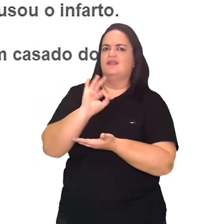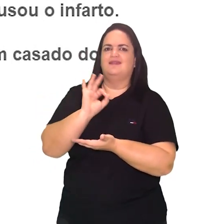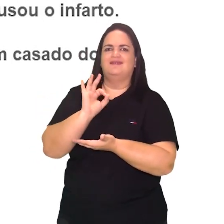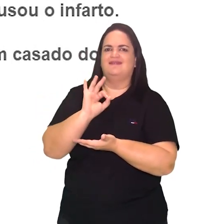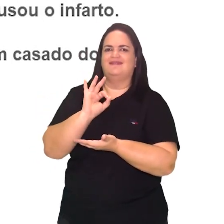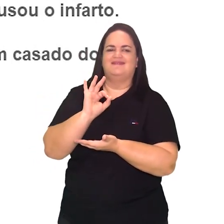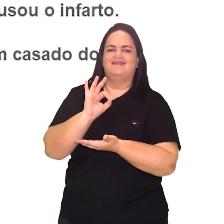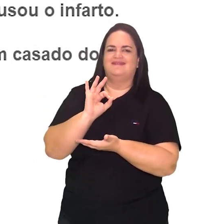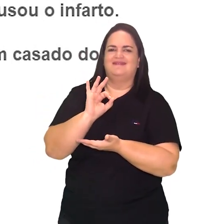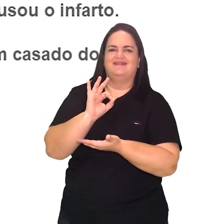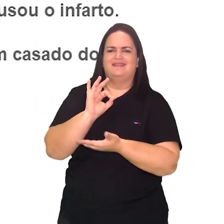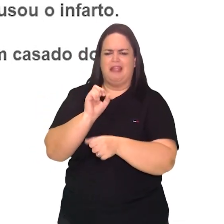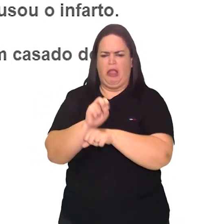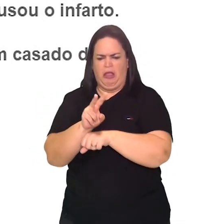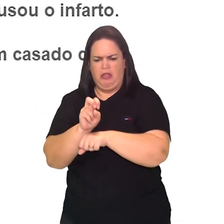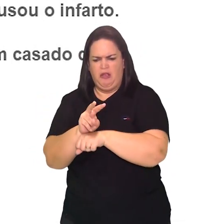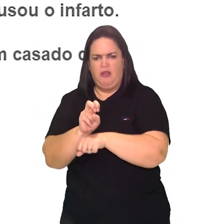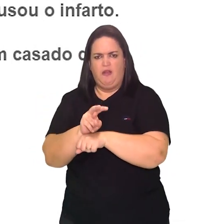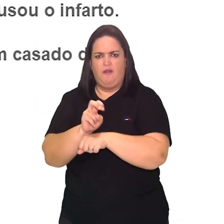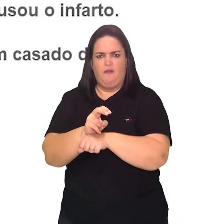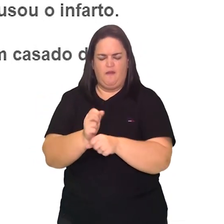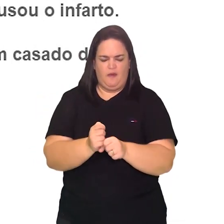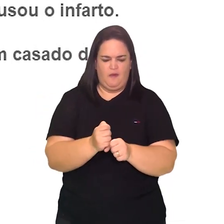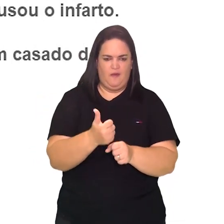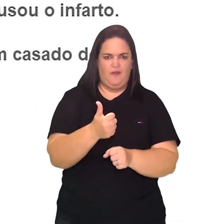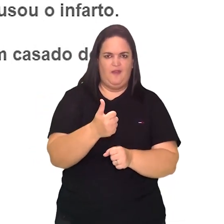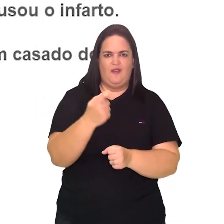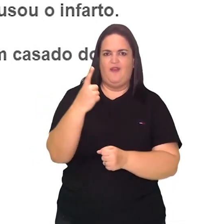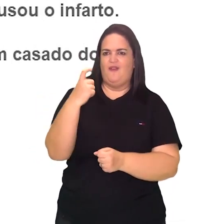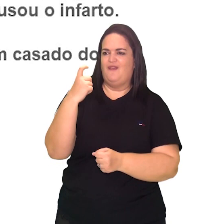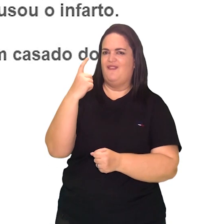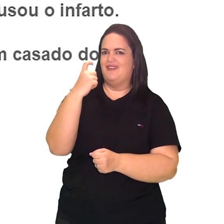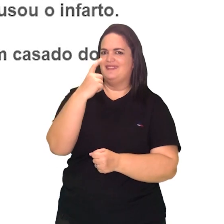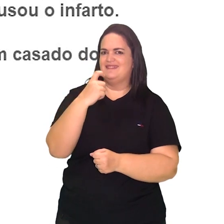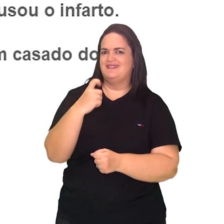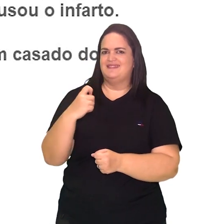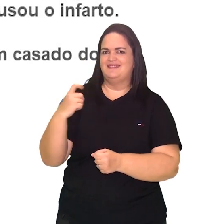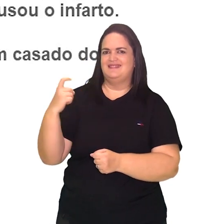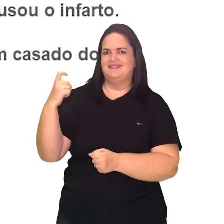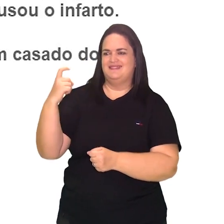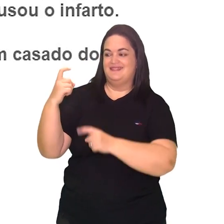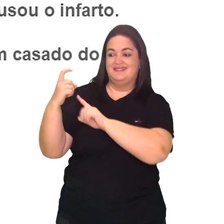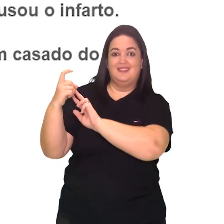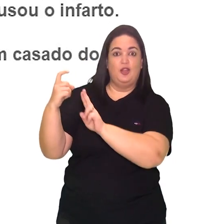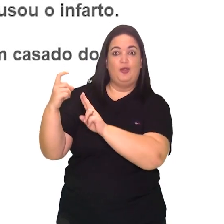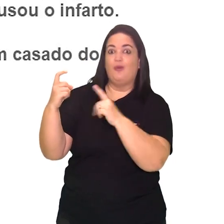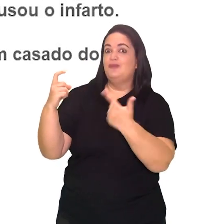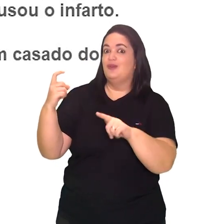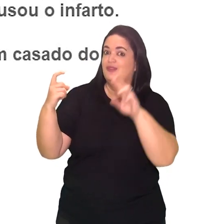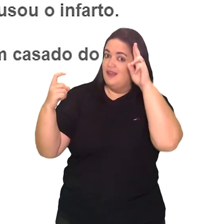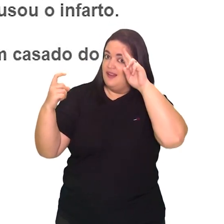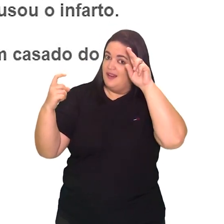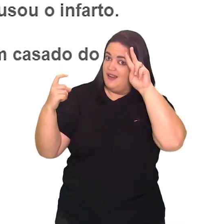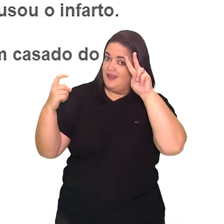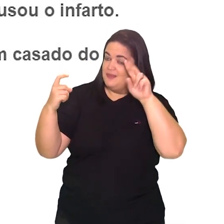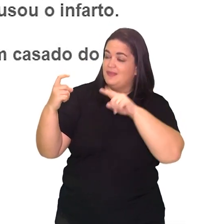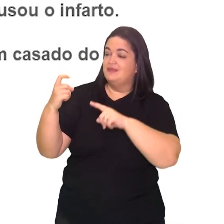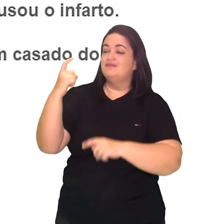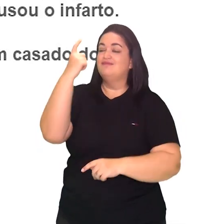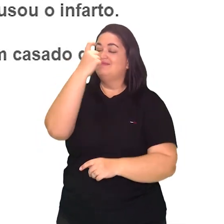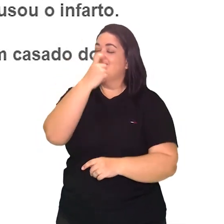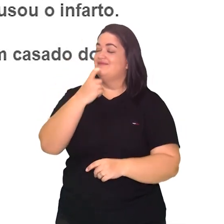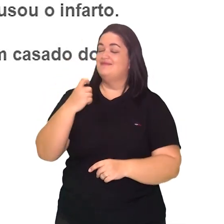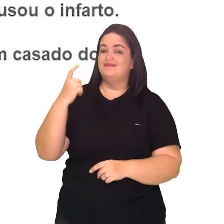sorrateira, inserido num frasco de perfume sem rótulo, e a cada momento que ela usava o perfume, ela se